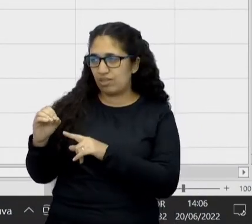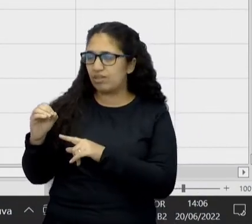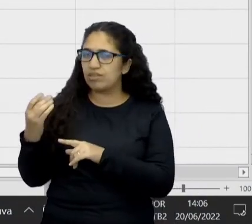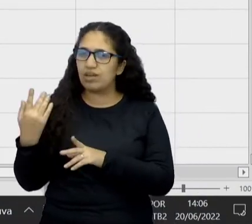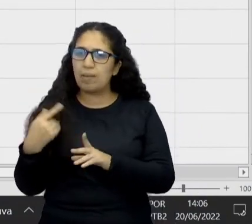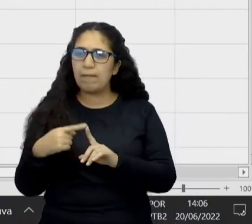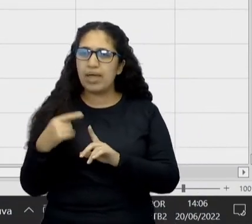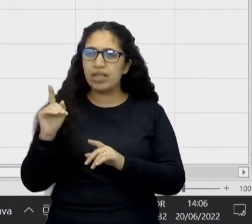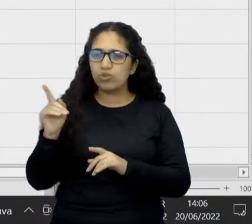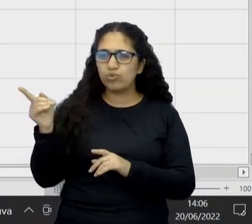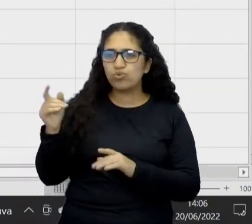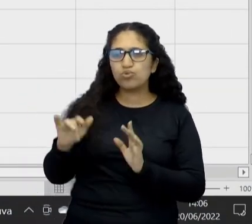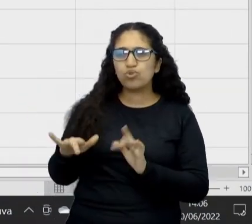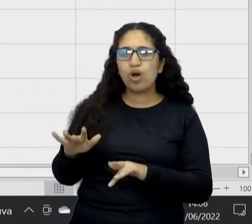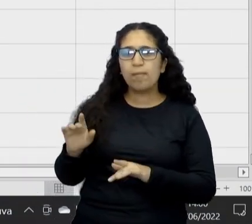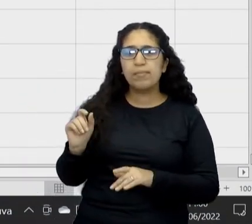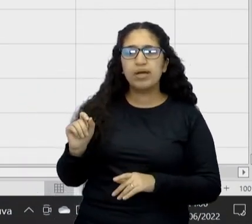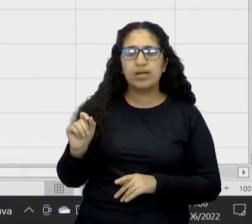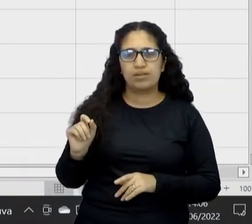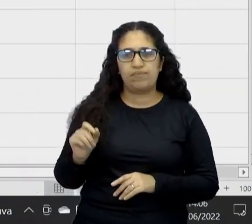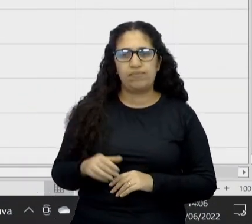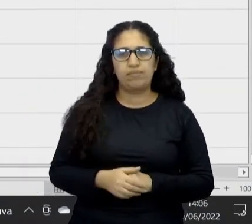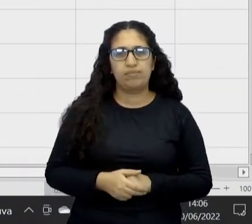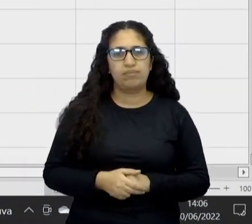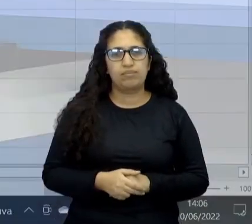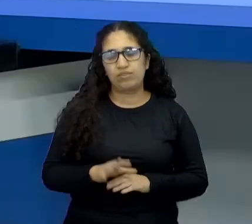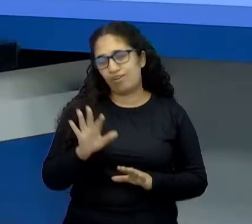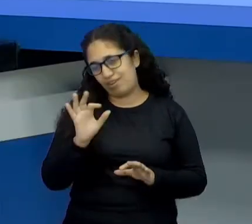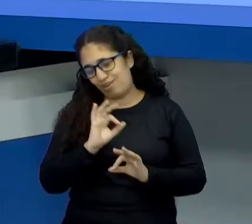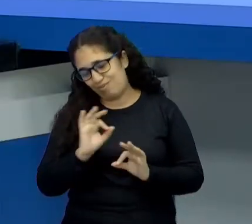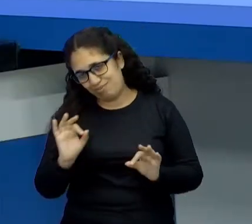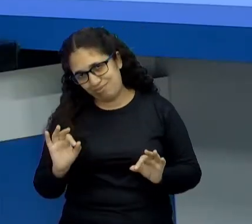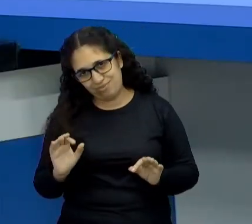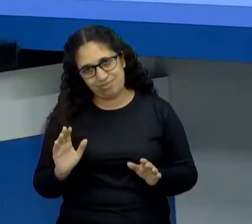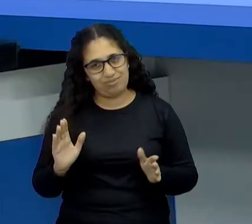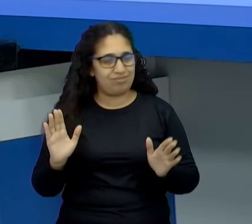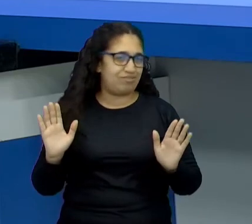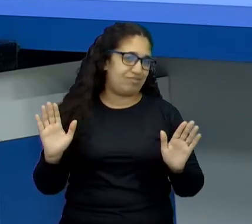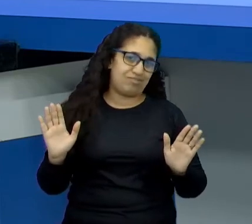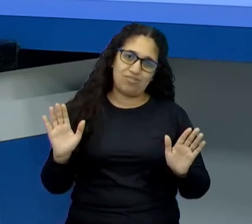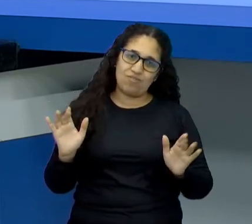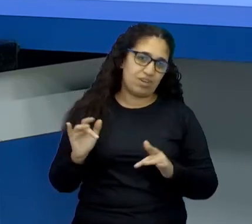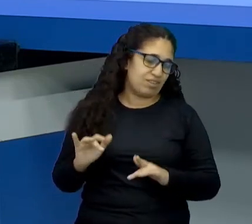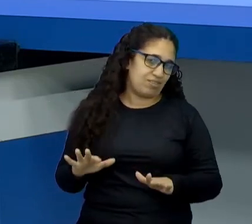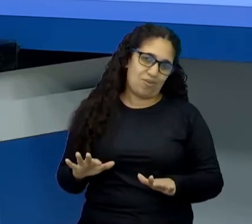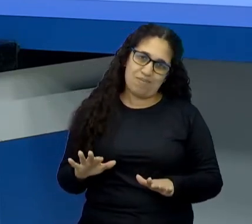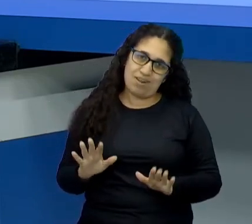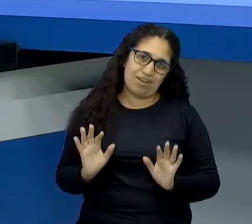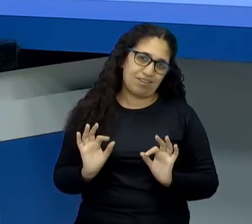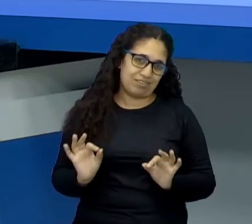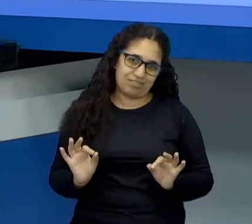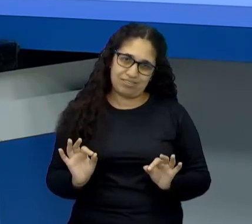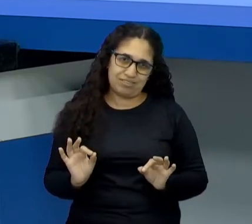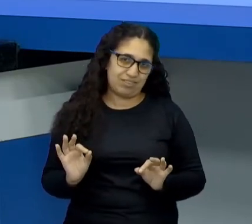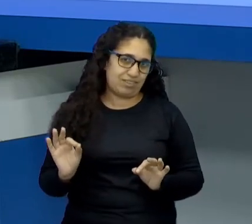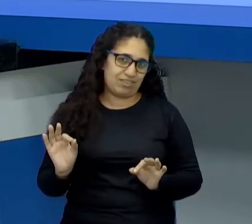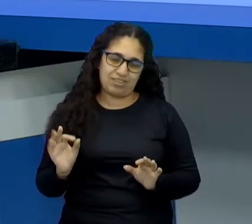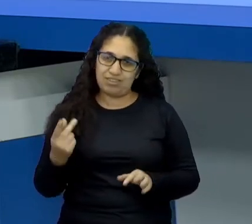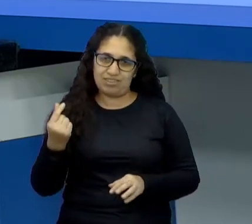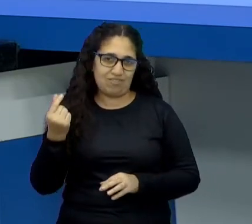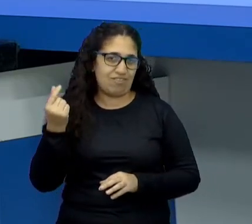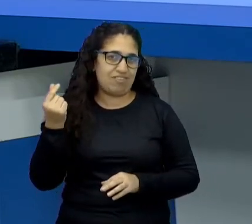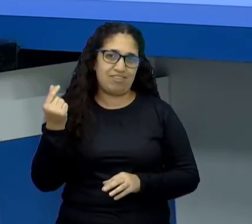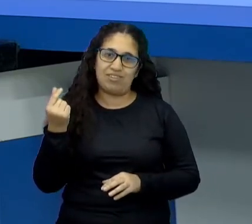pra 4,5, você... É óbvio, gente, que a gente não vai sobrar, a gente não vai ver esse valor tão